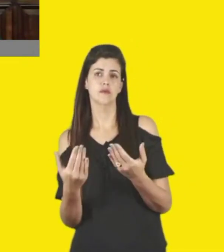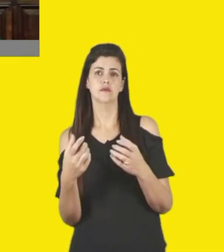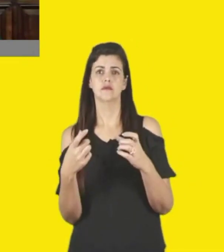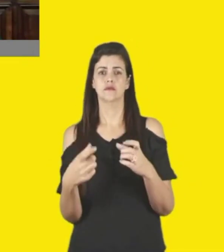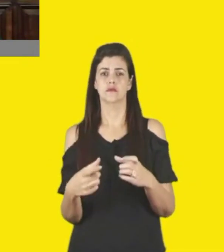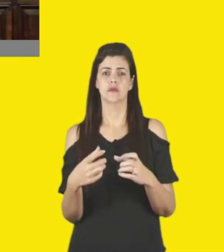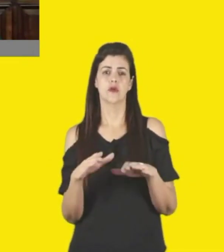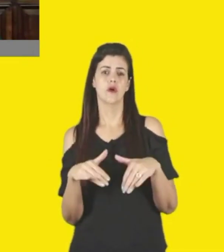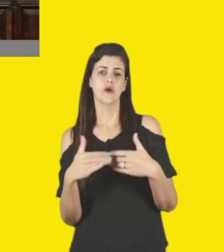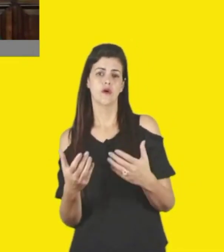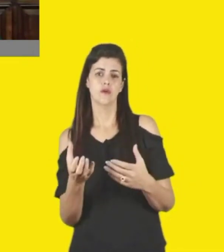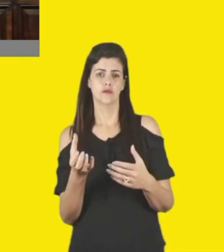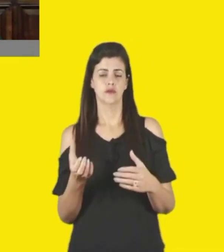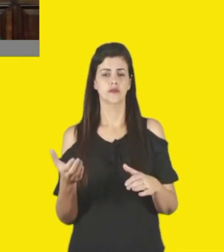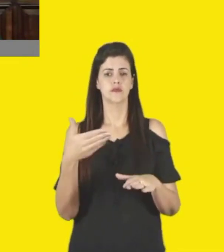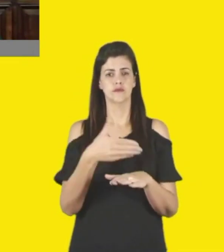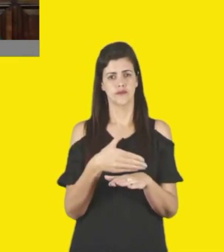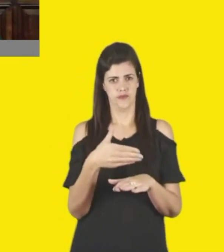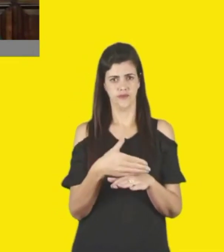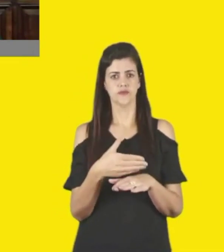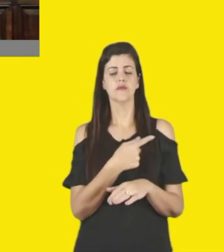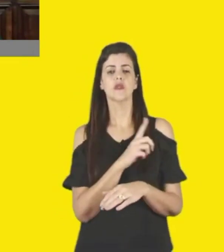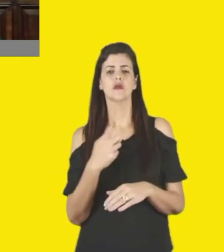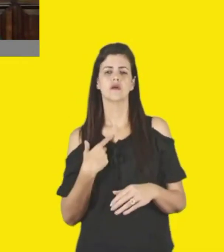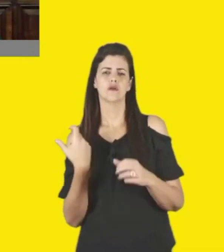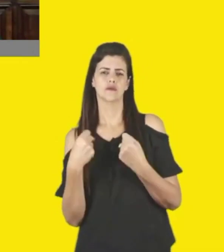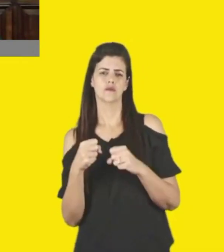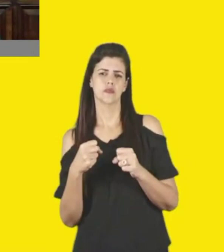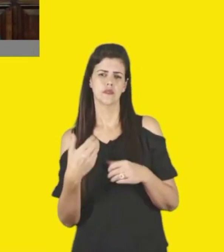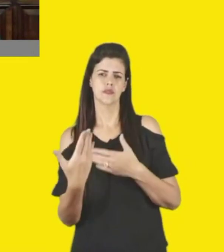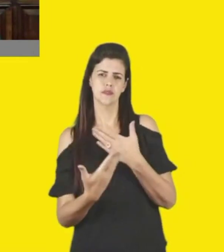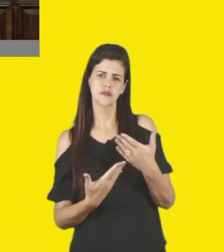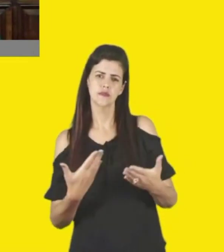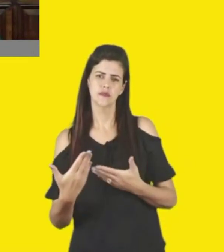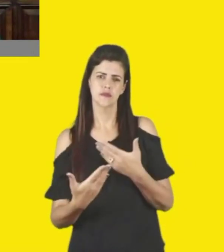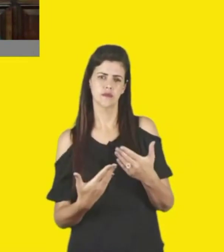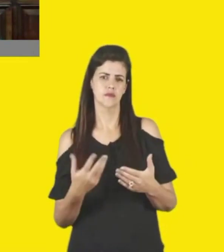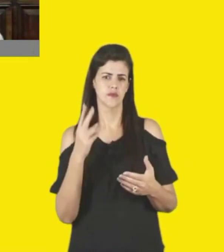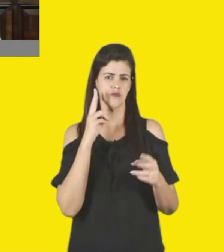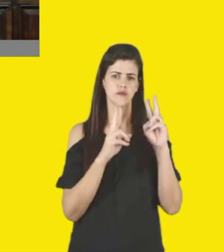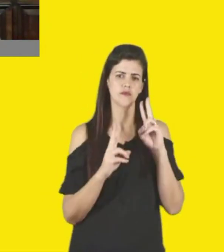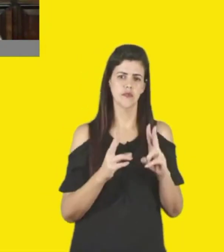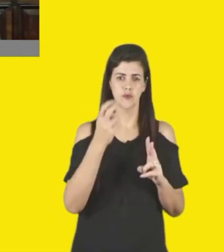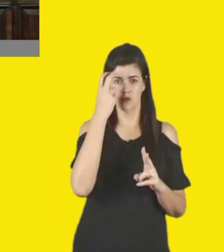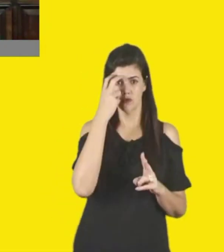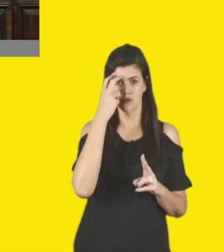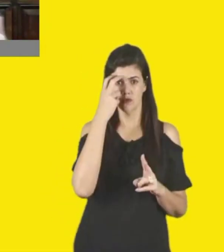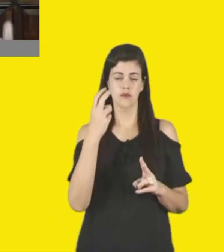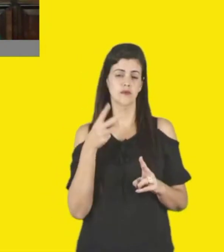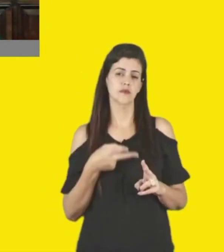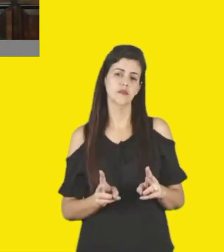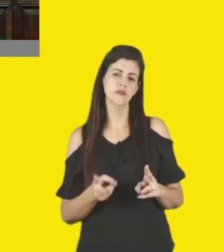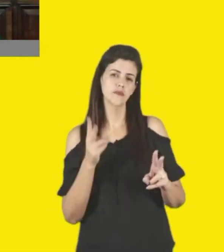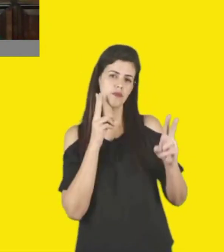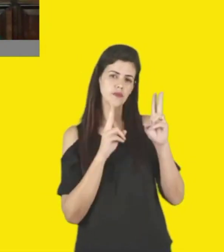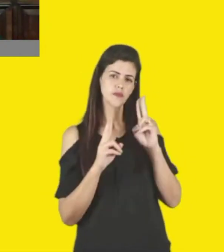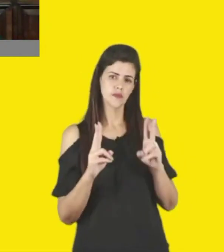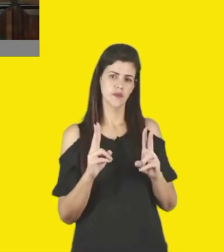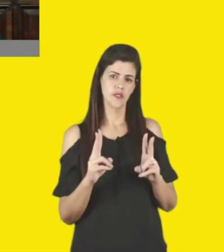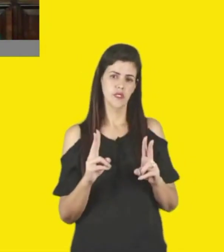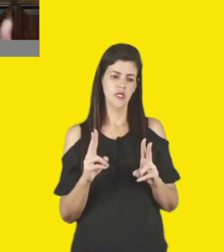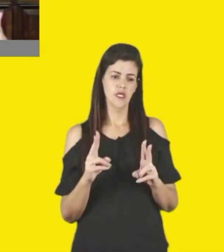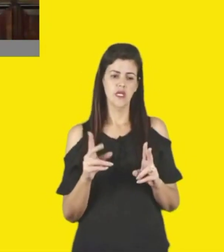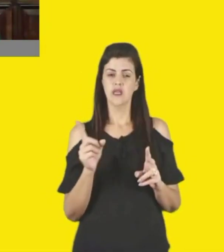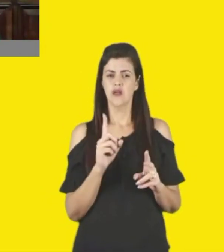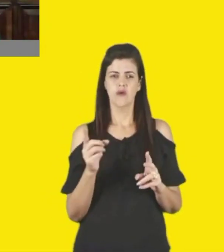queremos chegar, a gente precisa tratar a cultura, é, sempre com um olhar, menos imediatista,